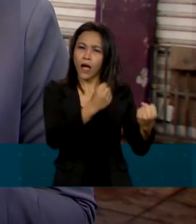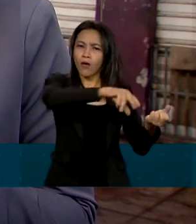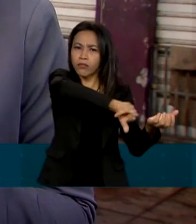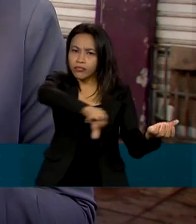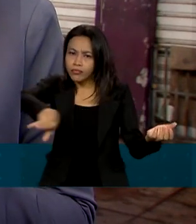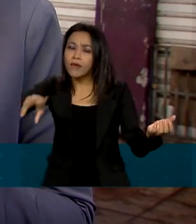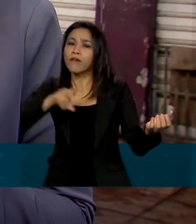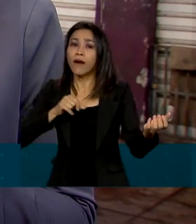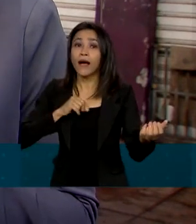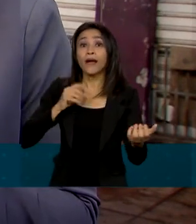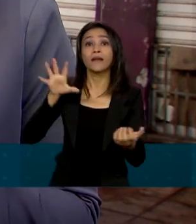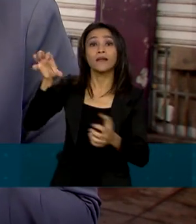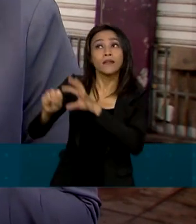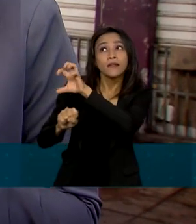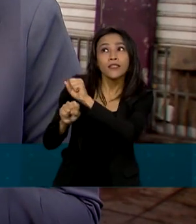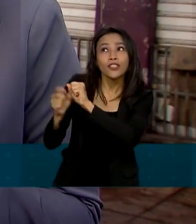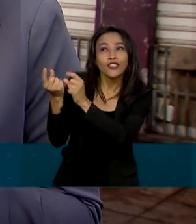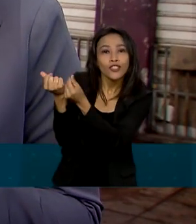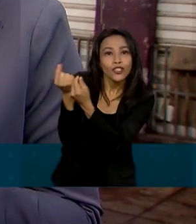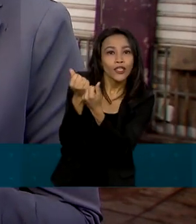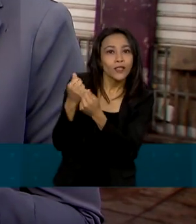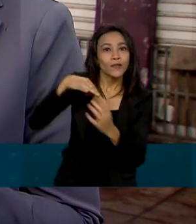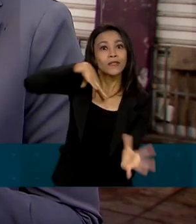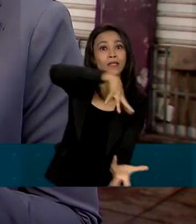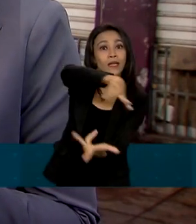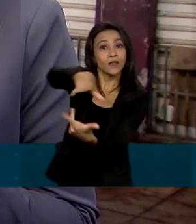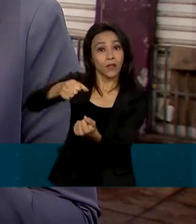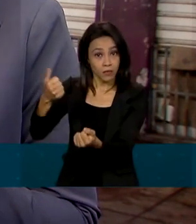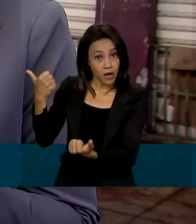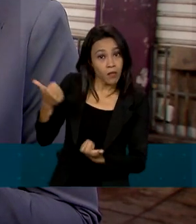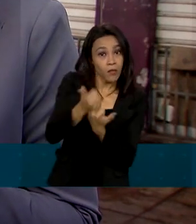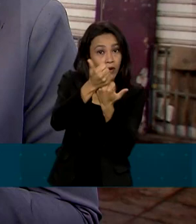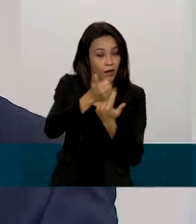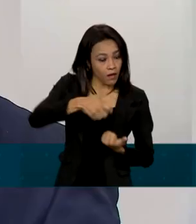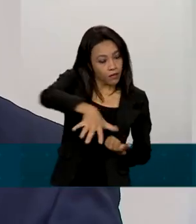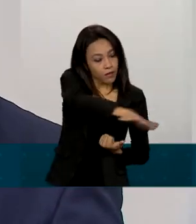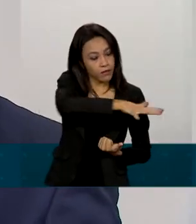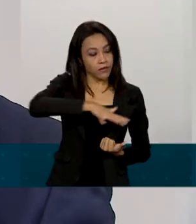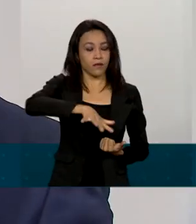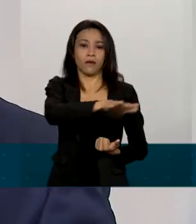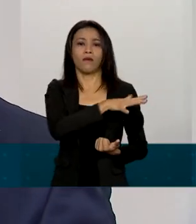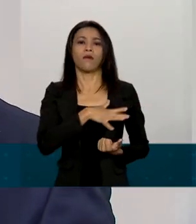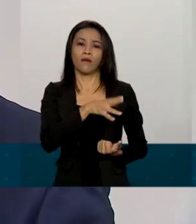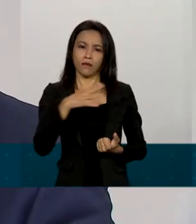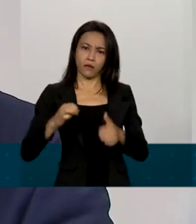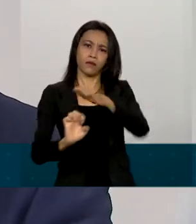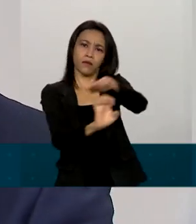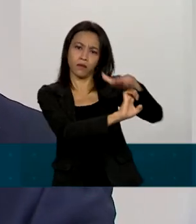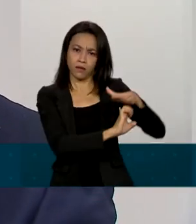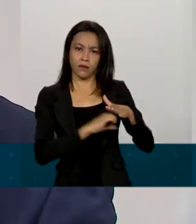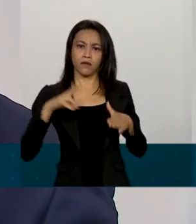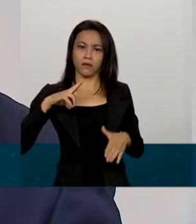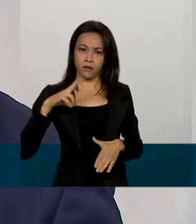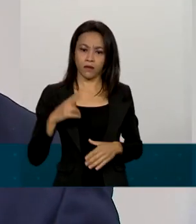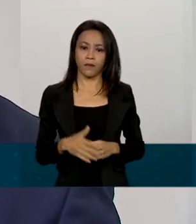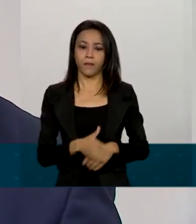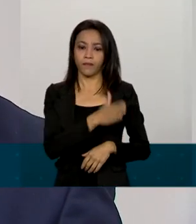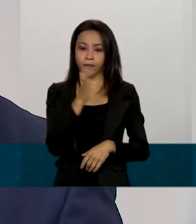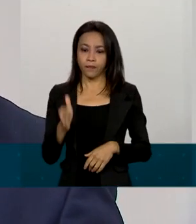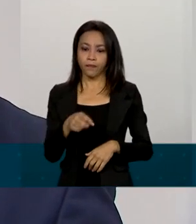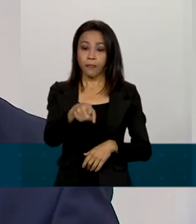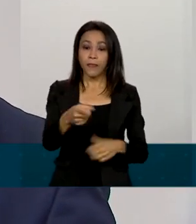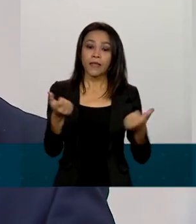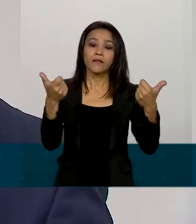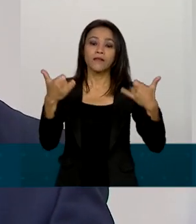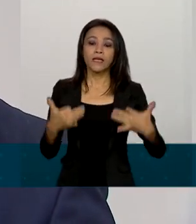internacionais para fortalecer o financiamento do setor privado. Nós devemos ir para essa conferência do clima, levando